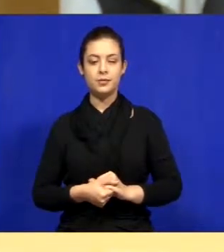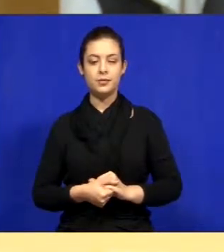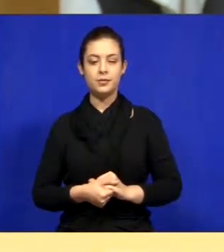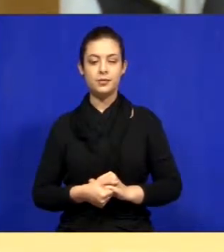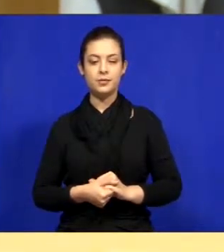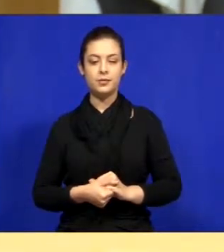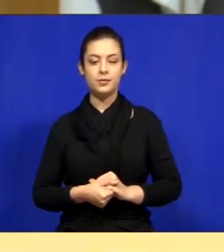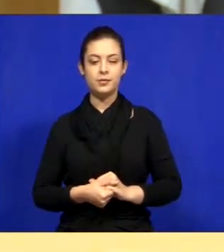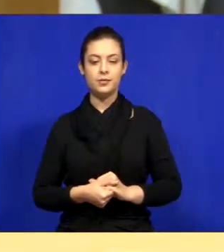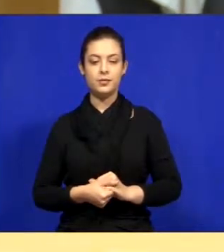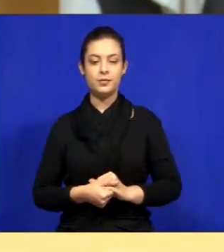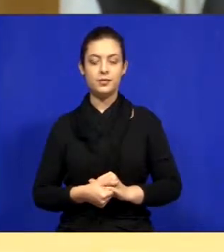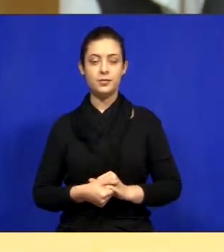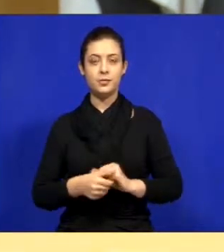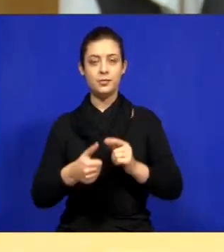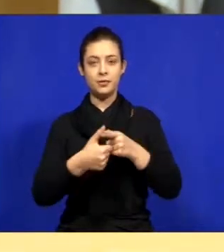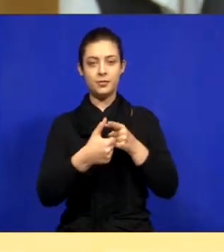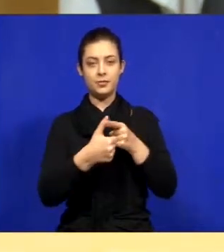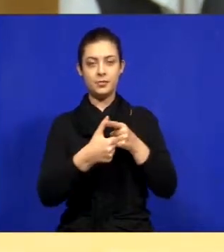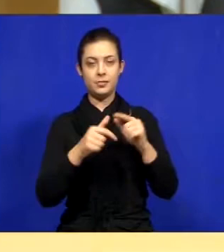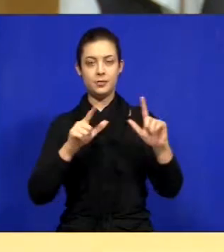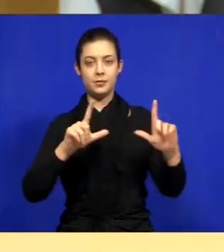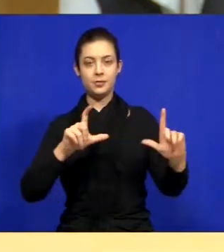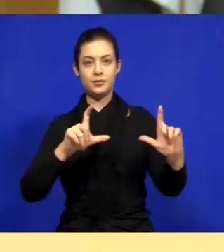A primeira foto.